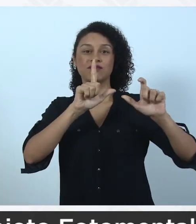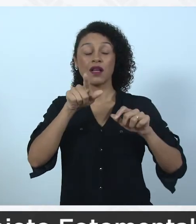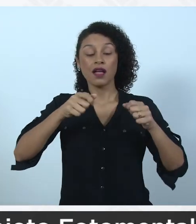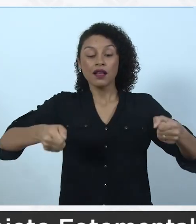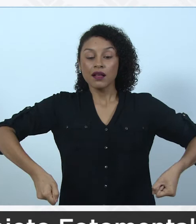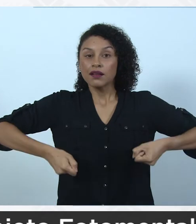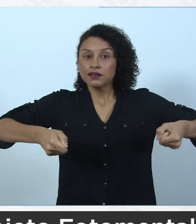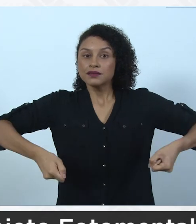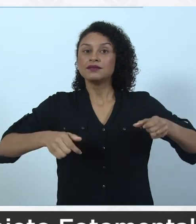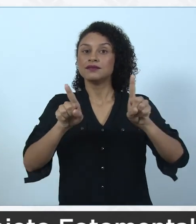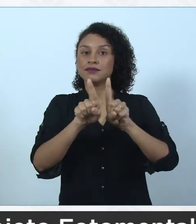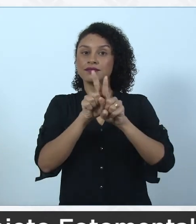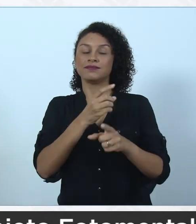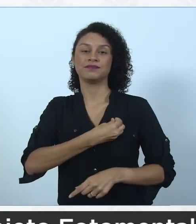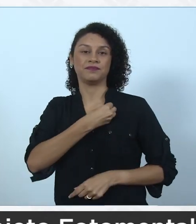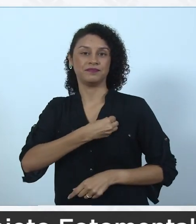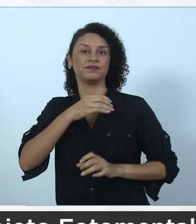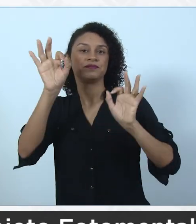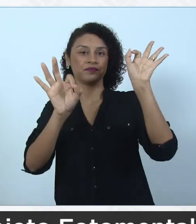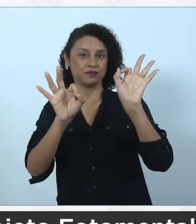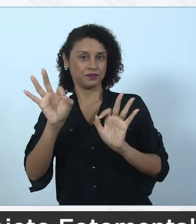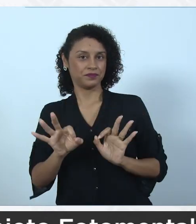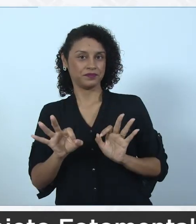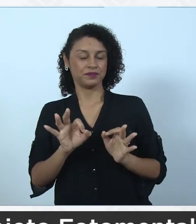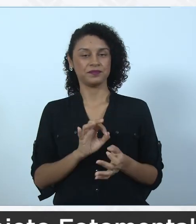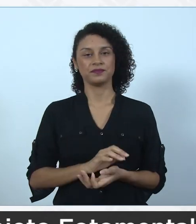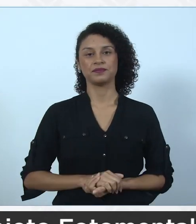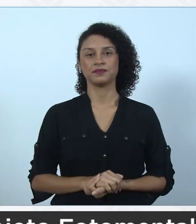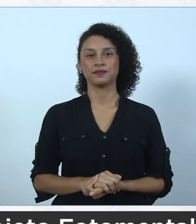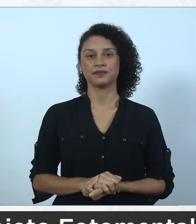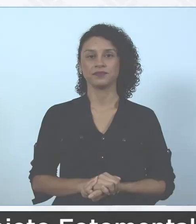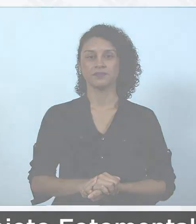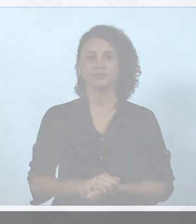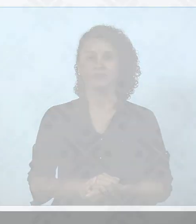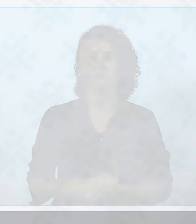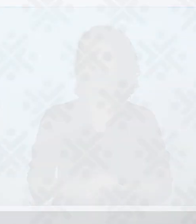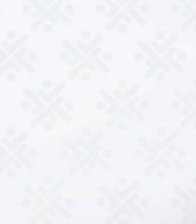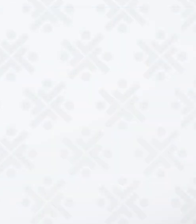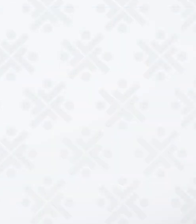autor é cadeirante e integra o projeto Voto Mental.